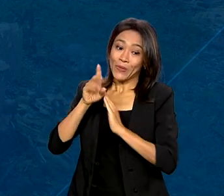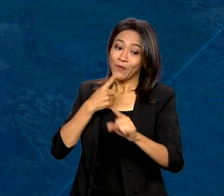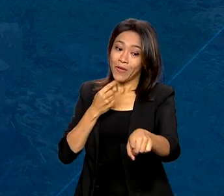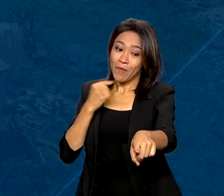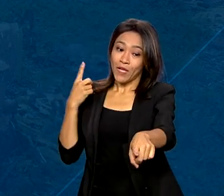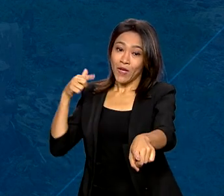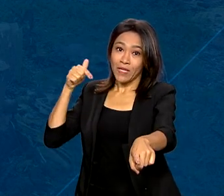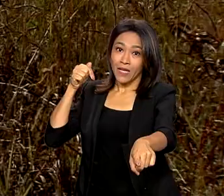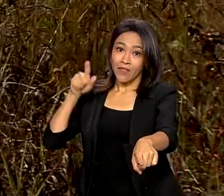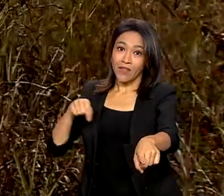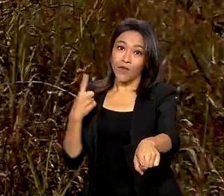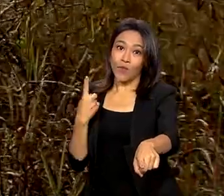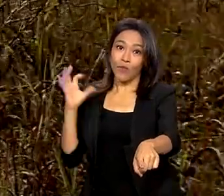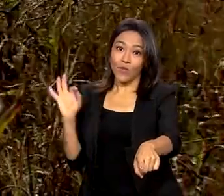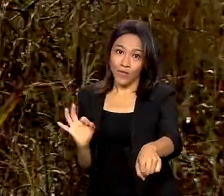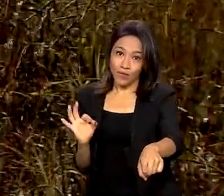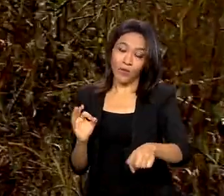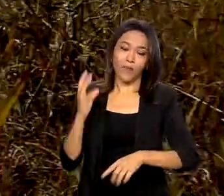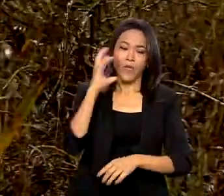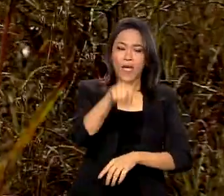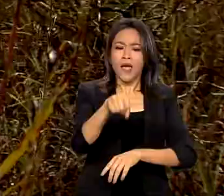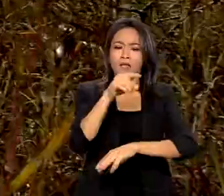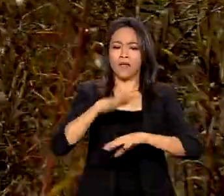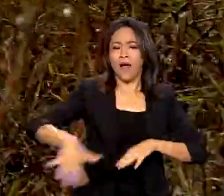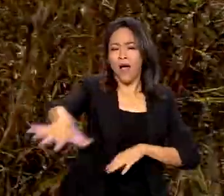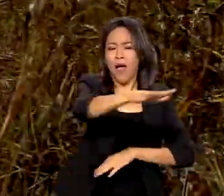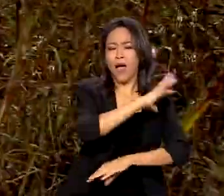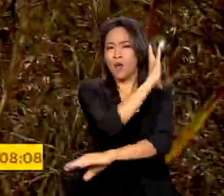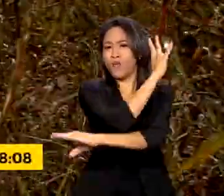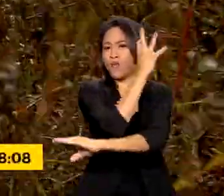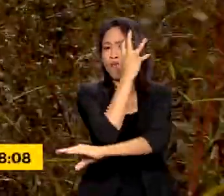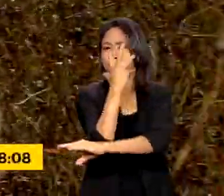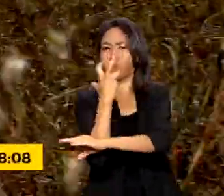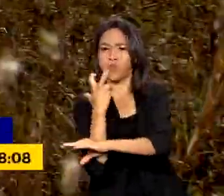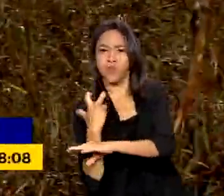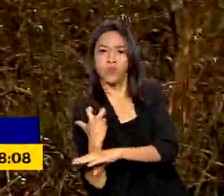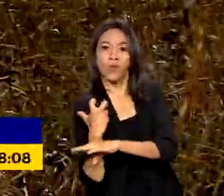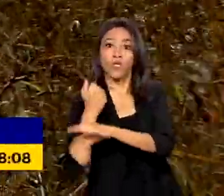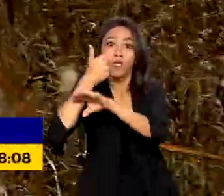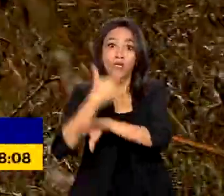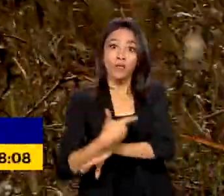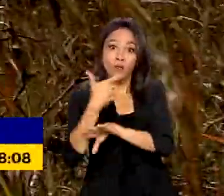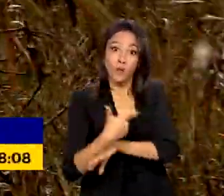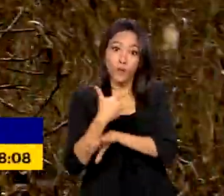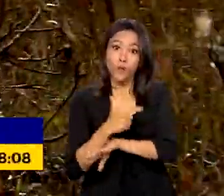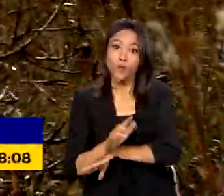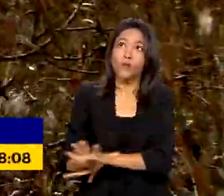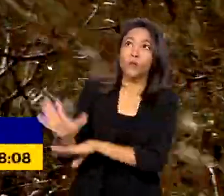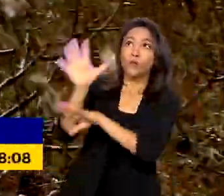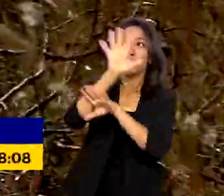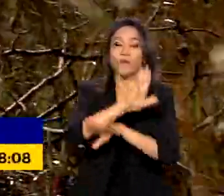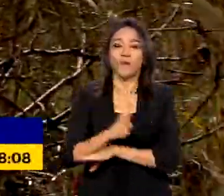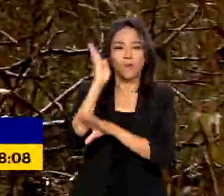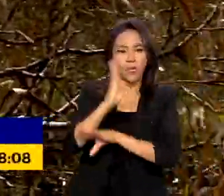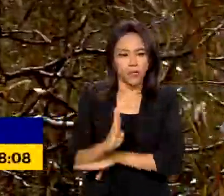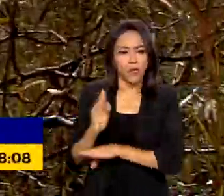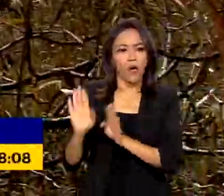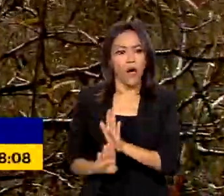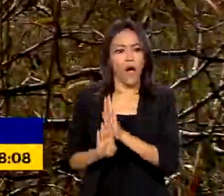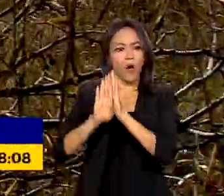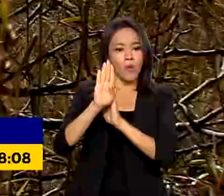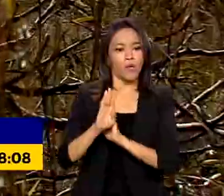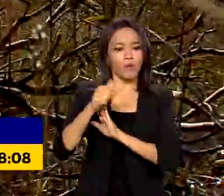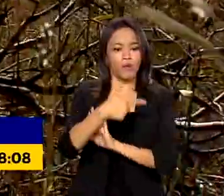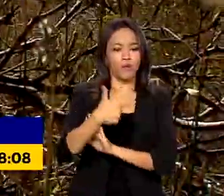,1%. O Cerrado, segundo o maior bioma do país, em extensão, mostrou aumento de 21% nos